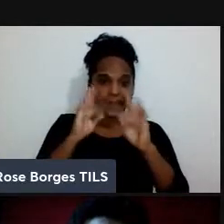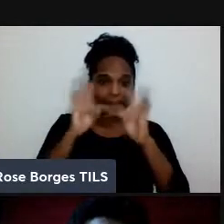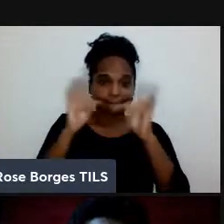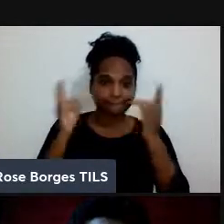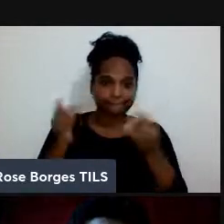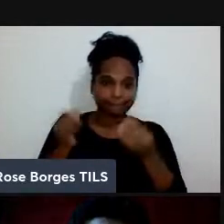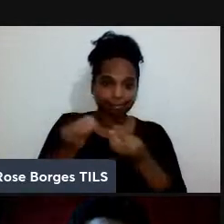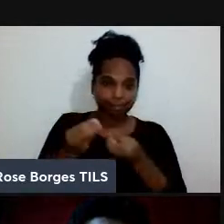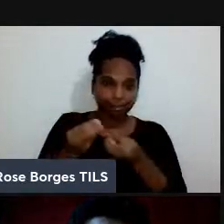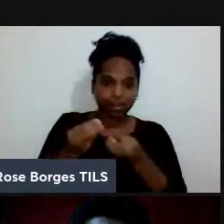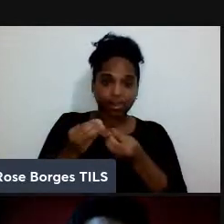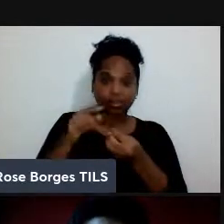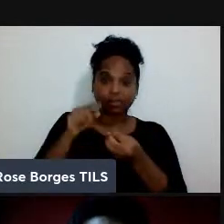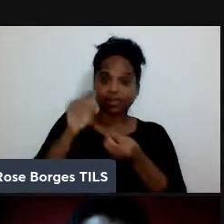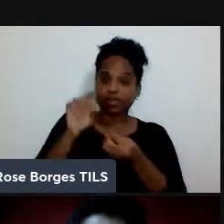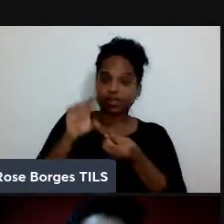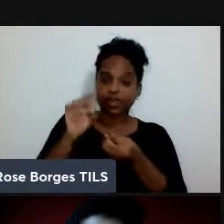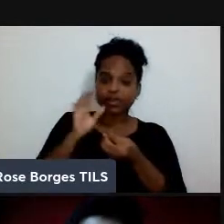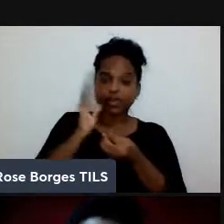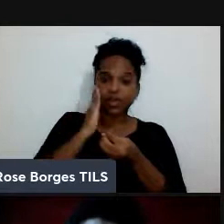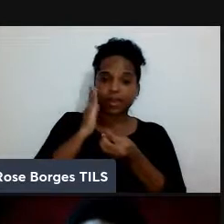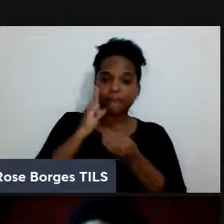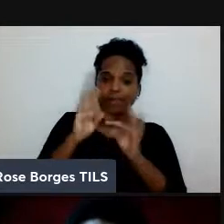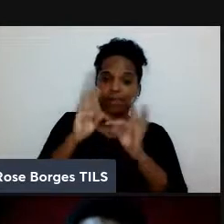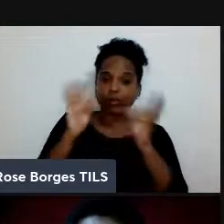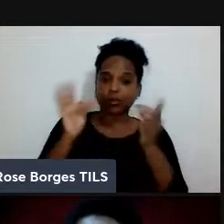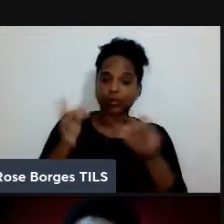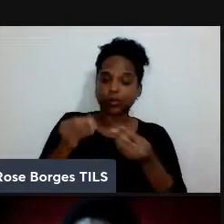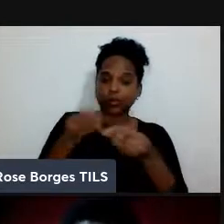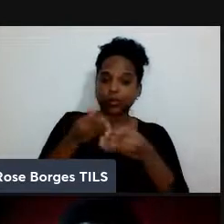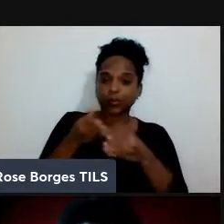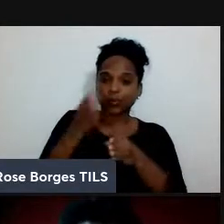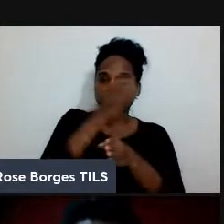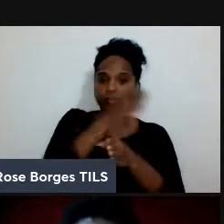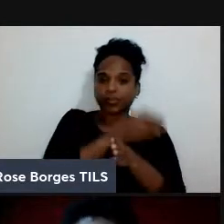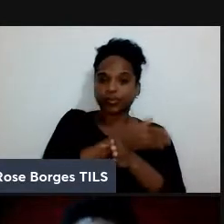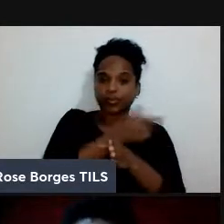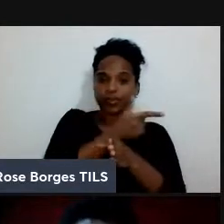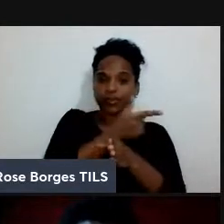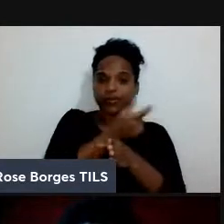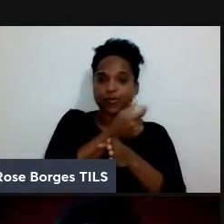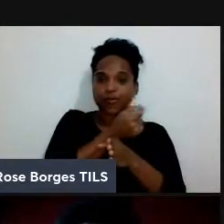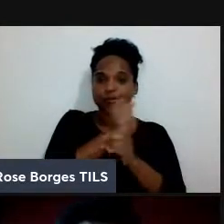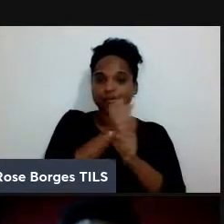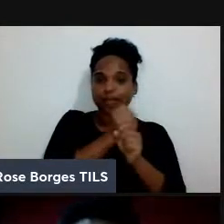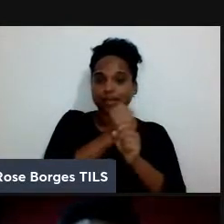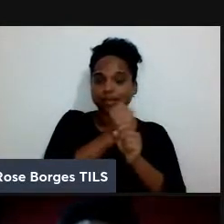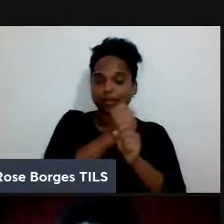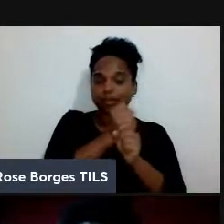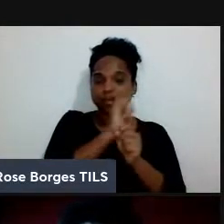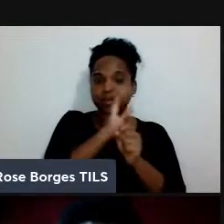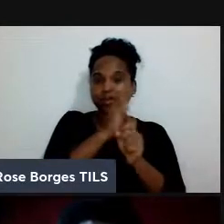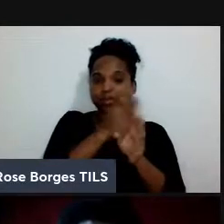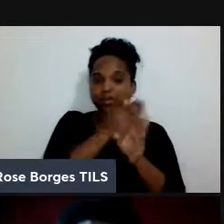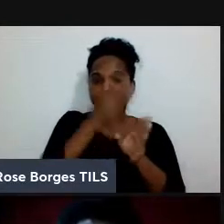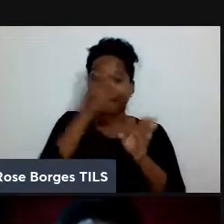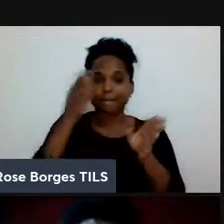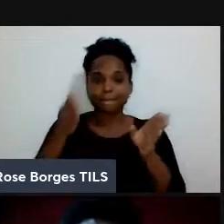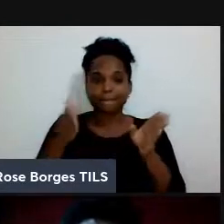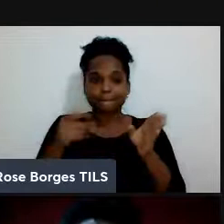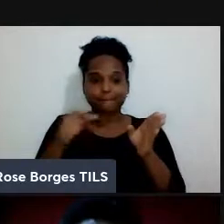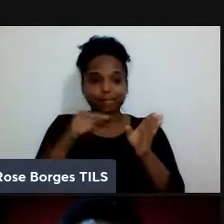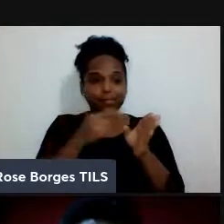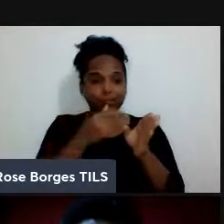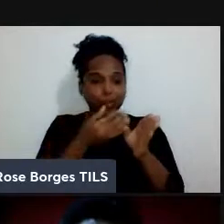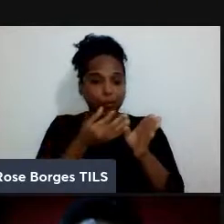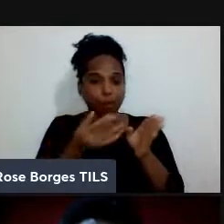sabe tudo até 200 anos atrás e o que que e tudo isso que a gente teve no último século não entra ah mas não dá